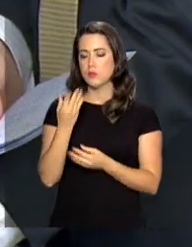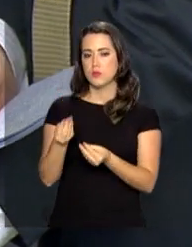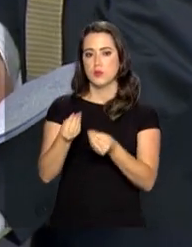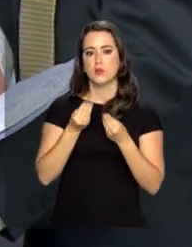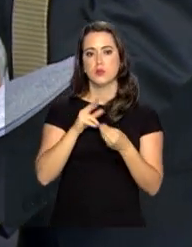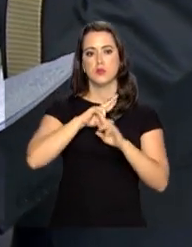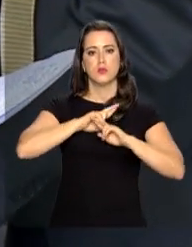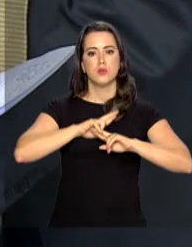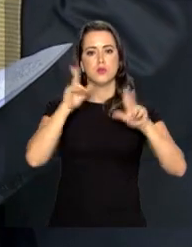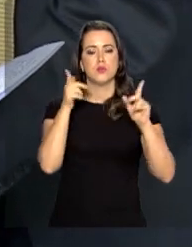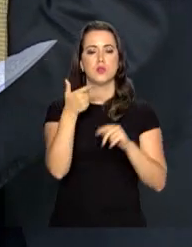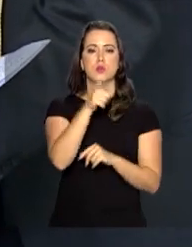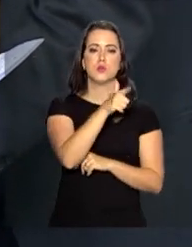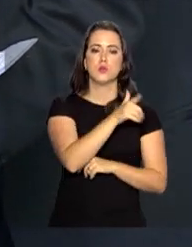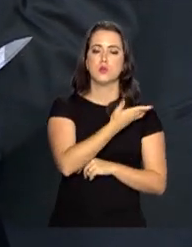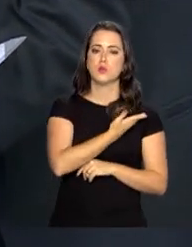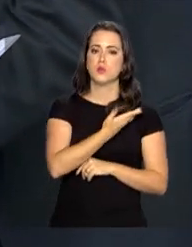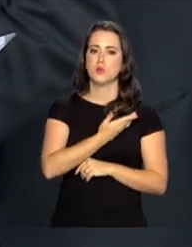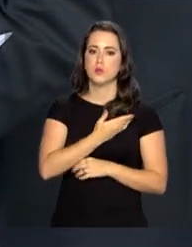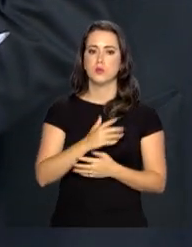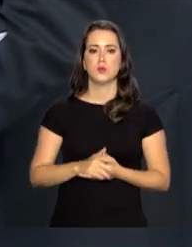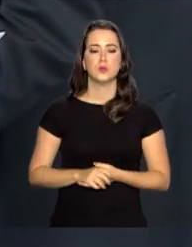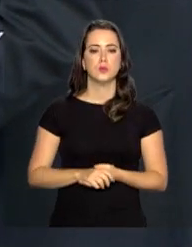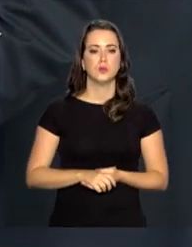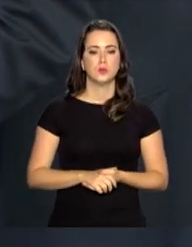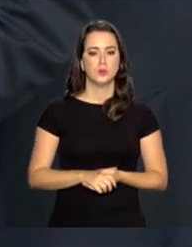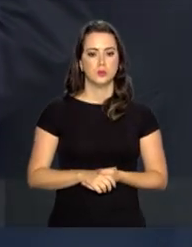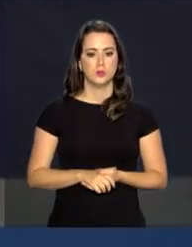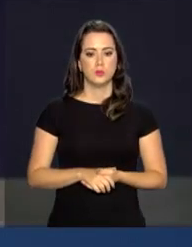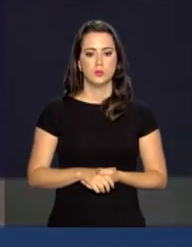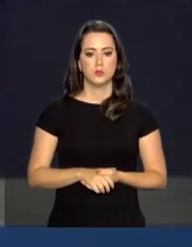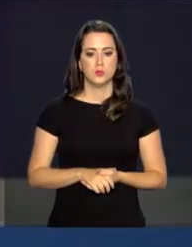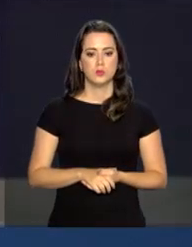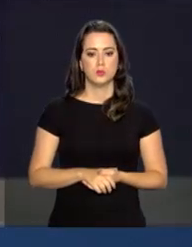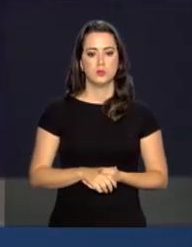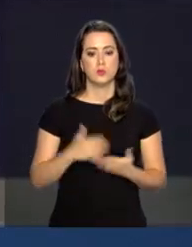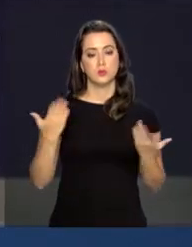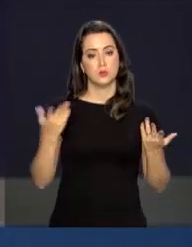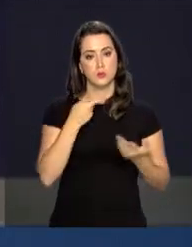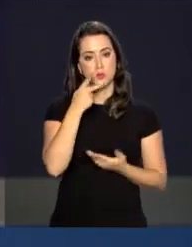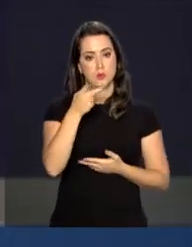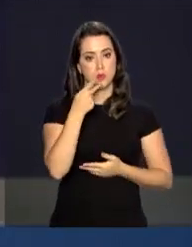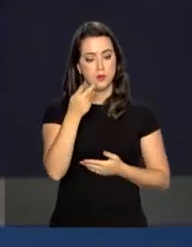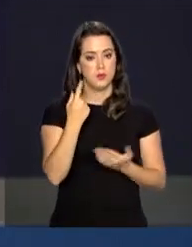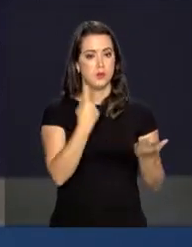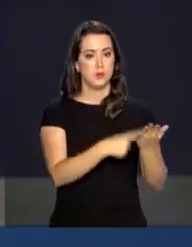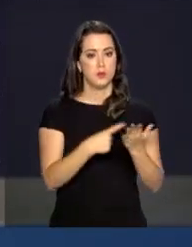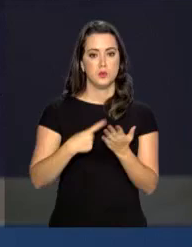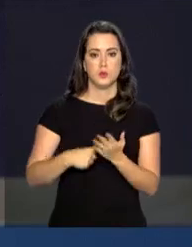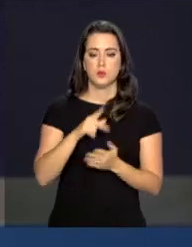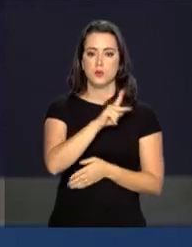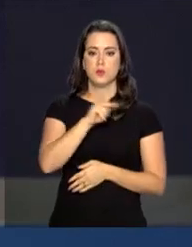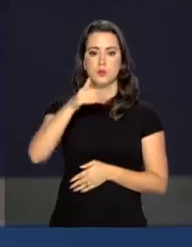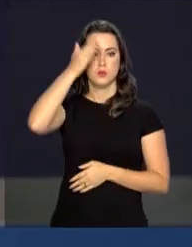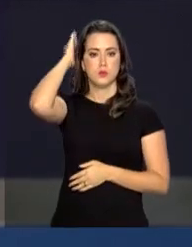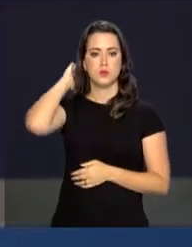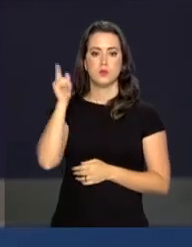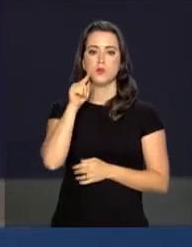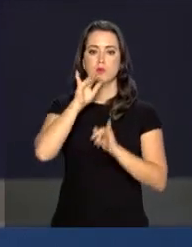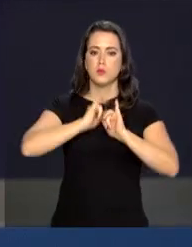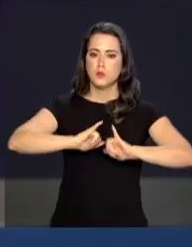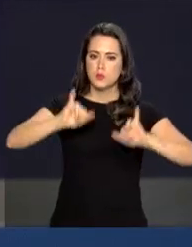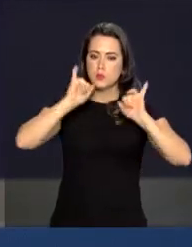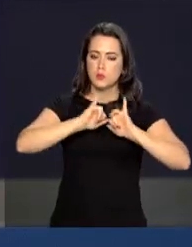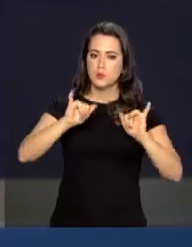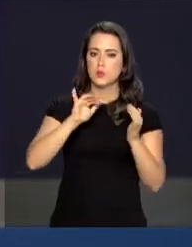exemplares diferentes dos demais colegas de turma. E ainda sobre a agenda do presidente Michel Temer, ele